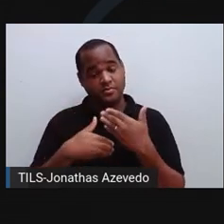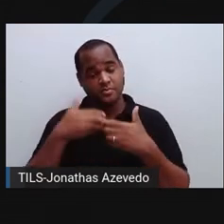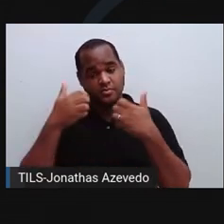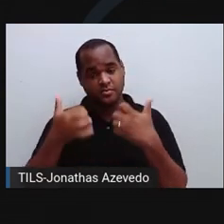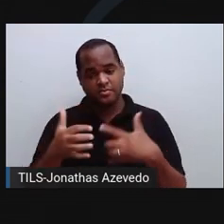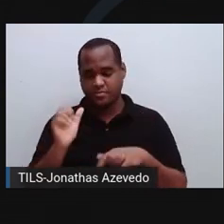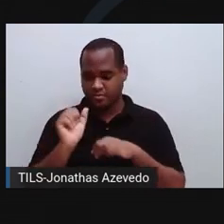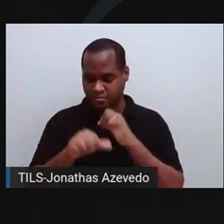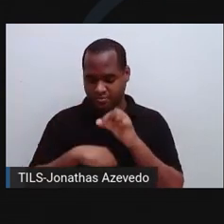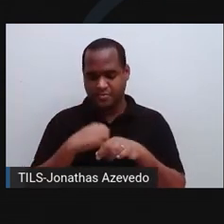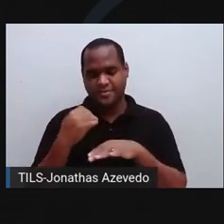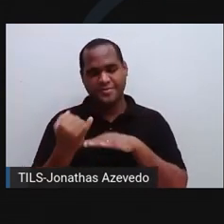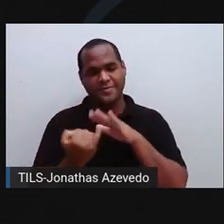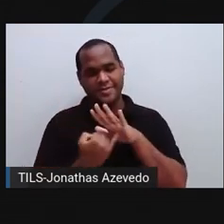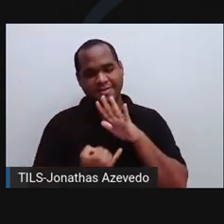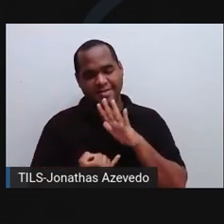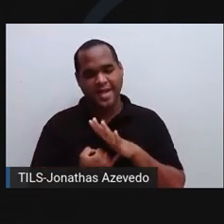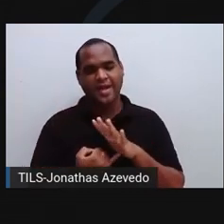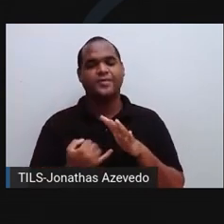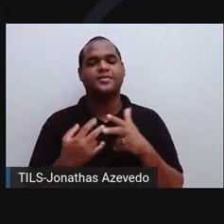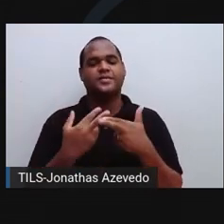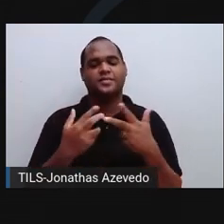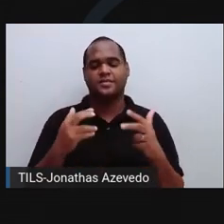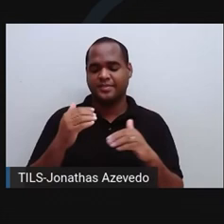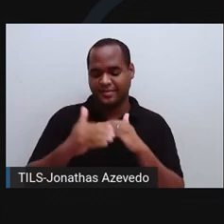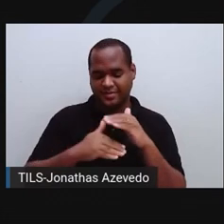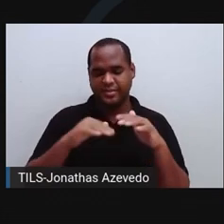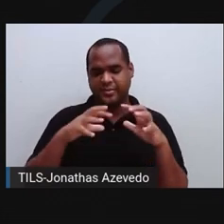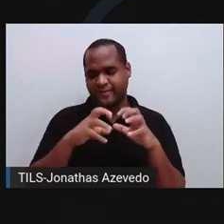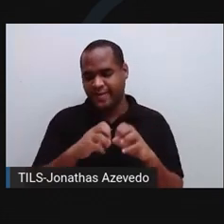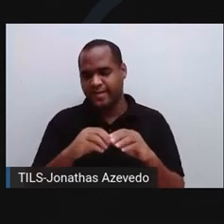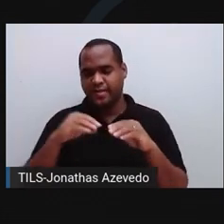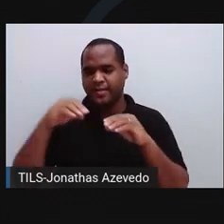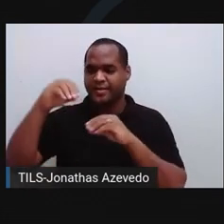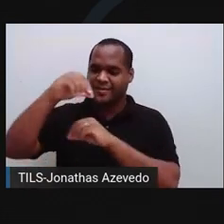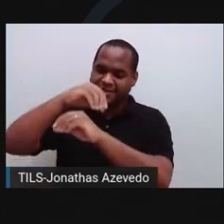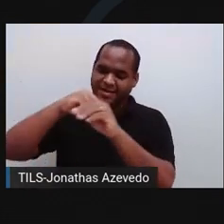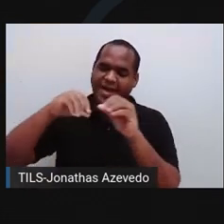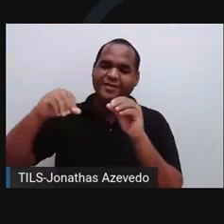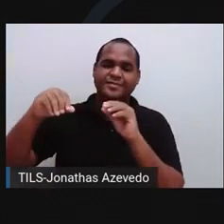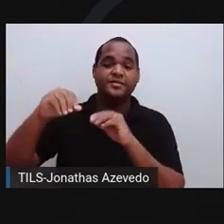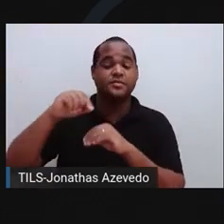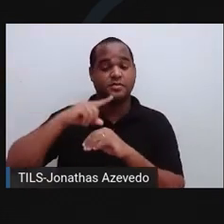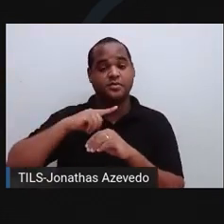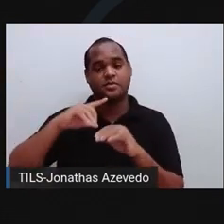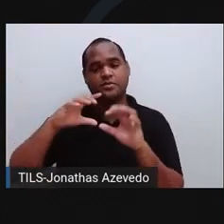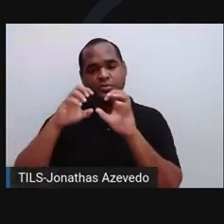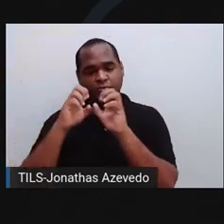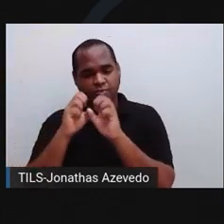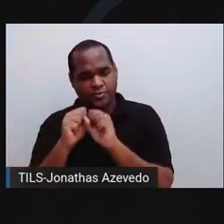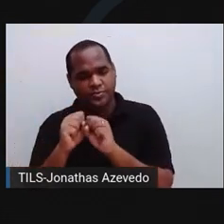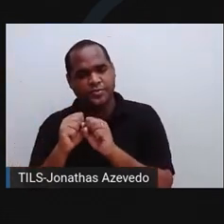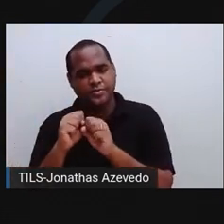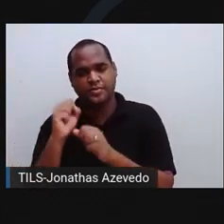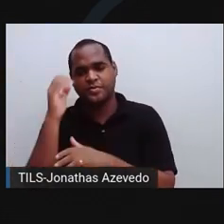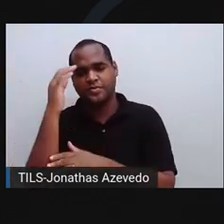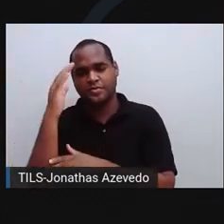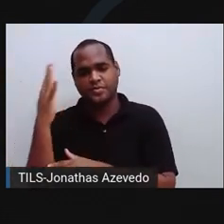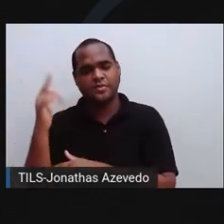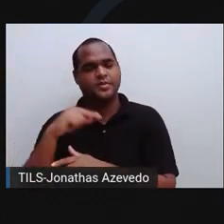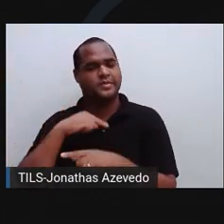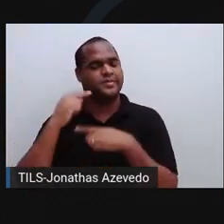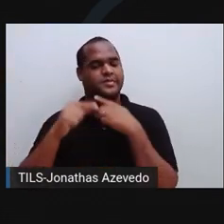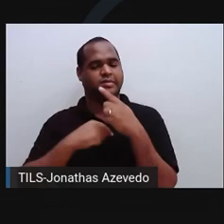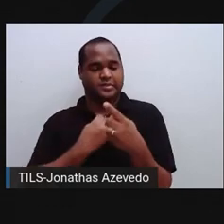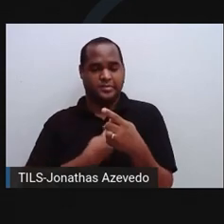revolução industrial, excesso de resíduos de carvão, de puligem, houve um escurecimento desse tronco. Os líquidos não resistem a essa